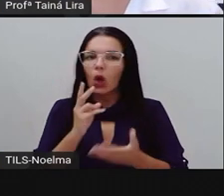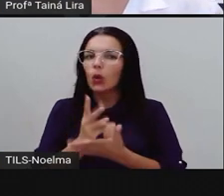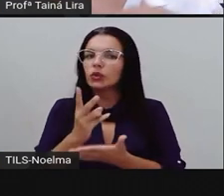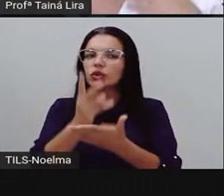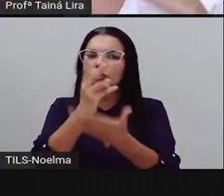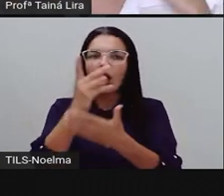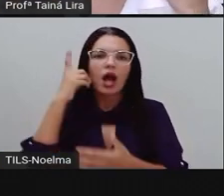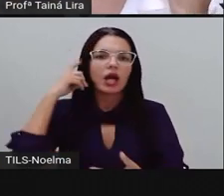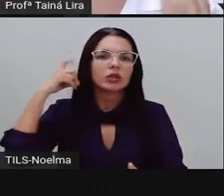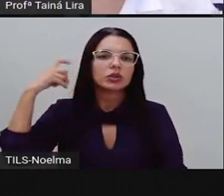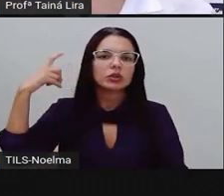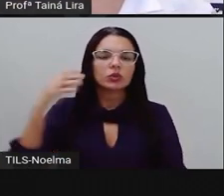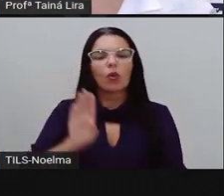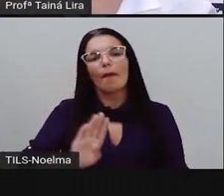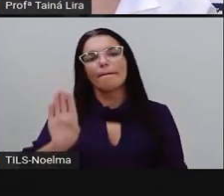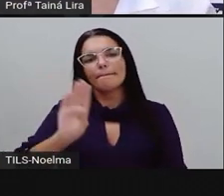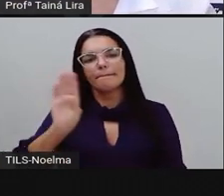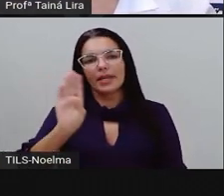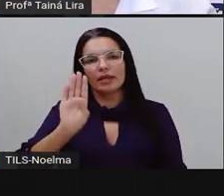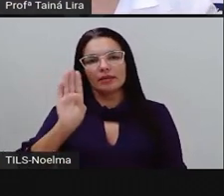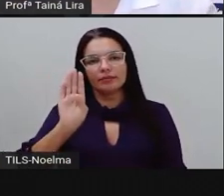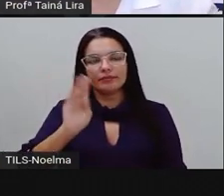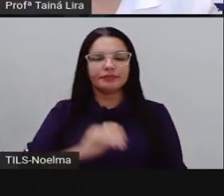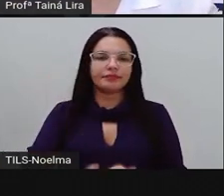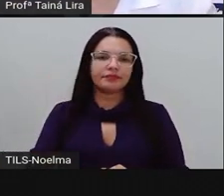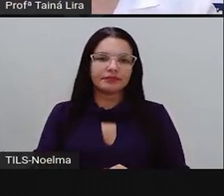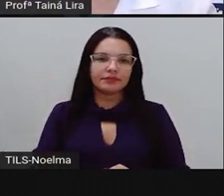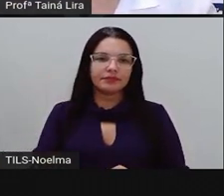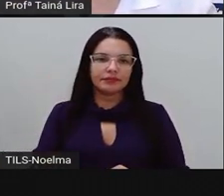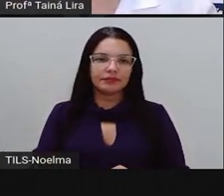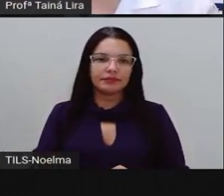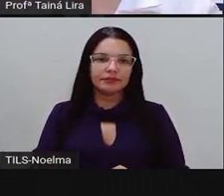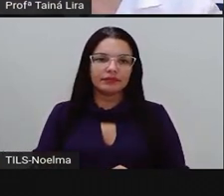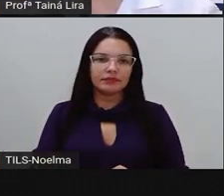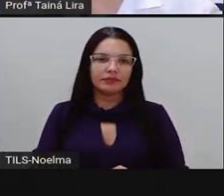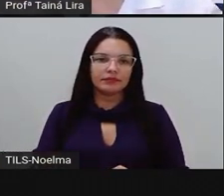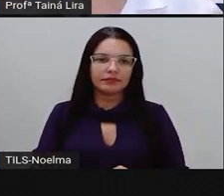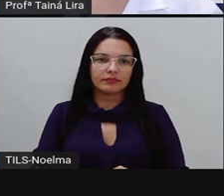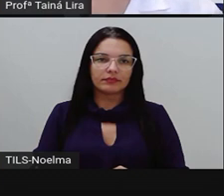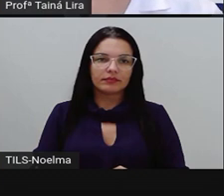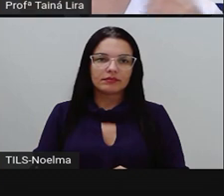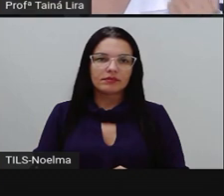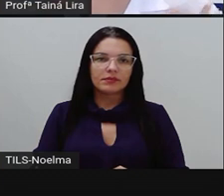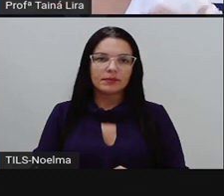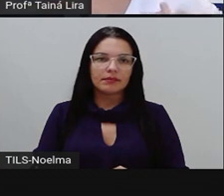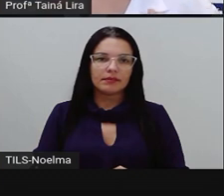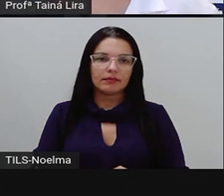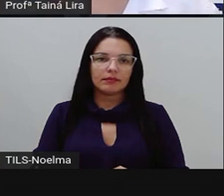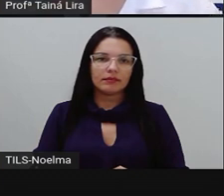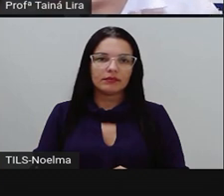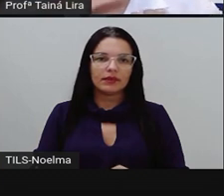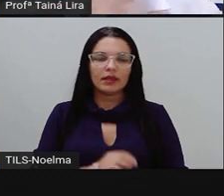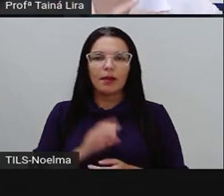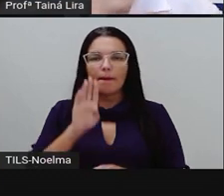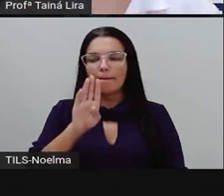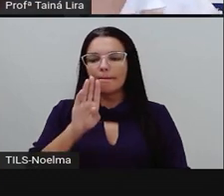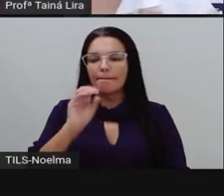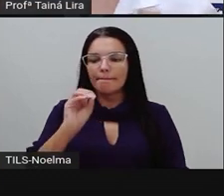consigo também perceber o som da letra B. Certo? Se eu colocar um O. Ó,